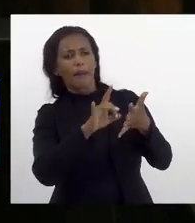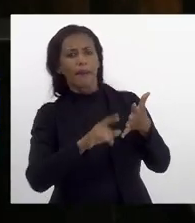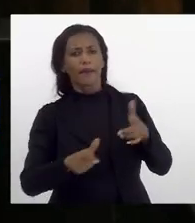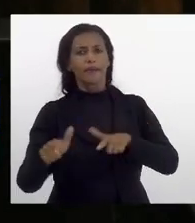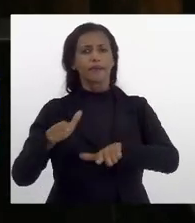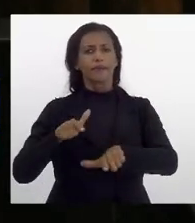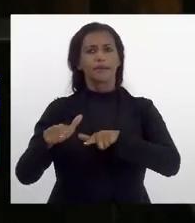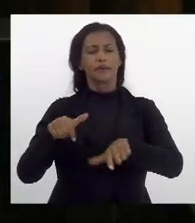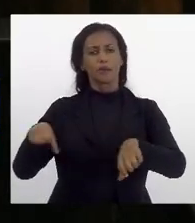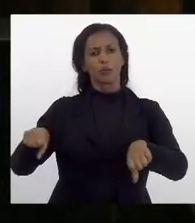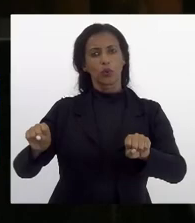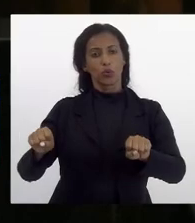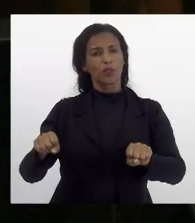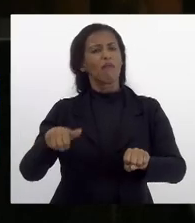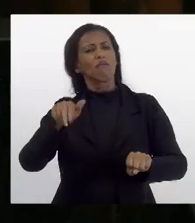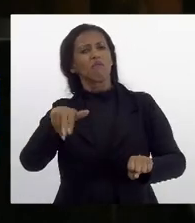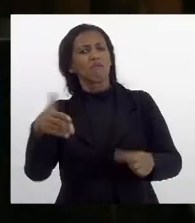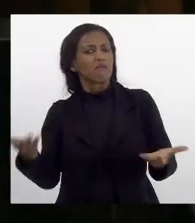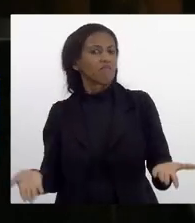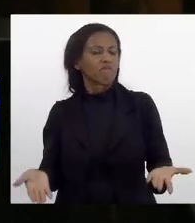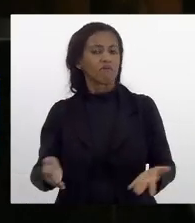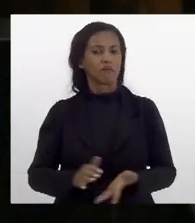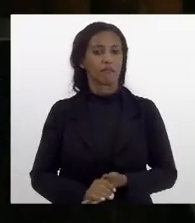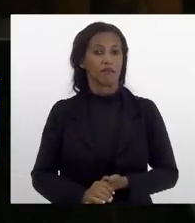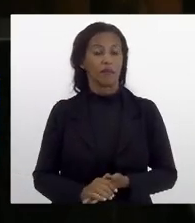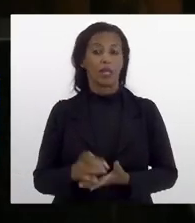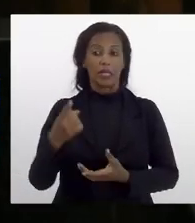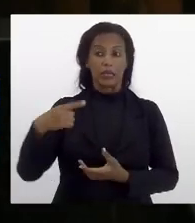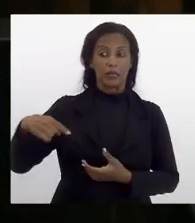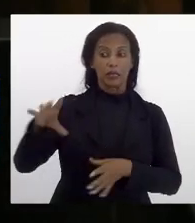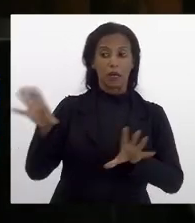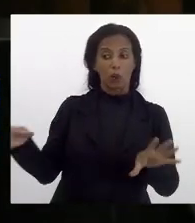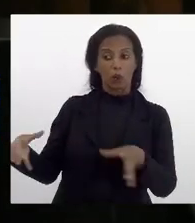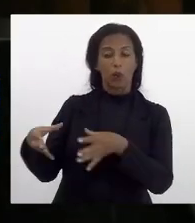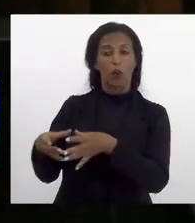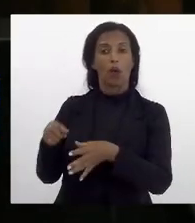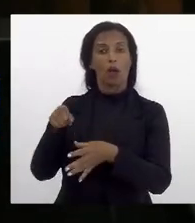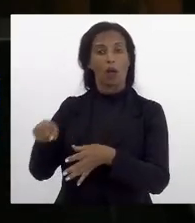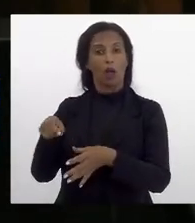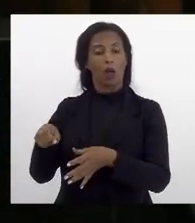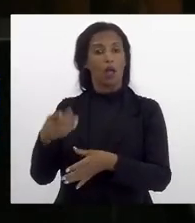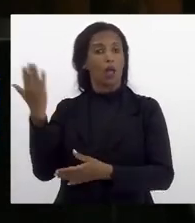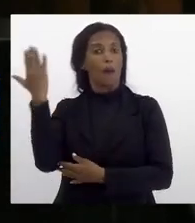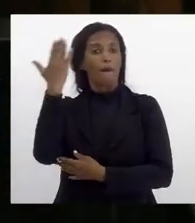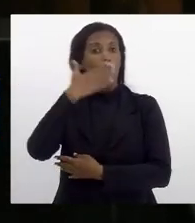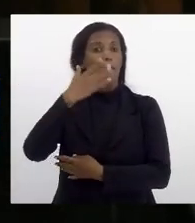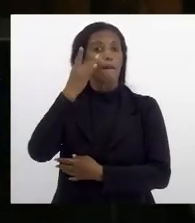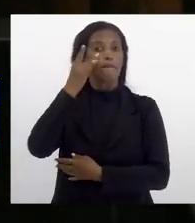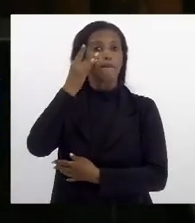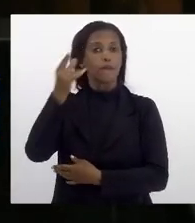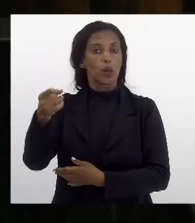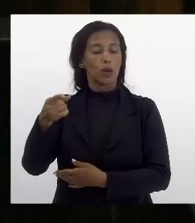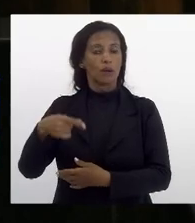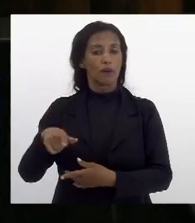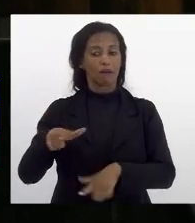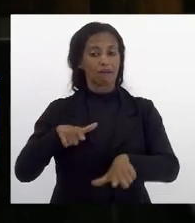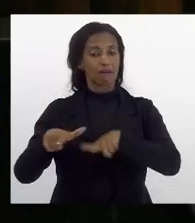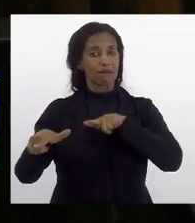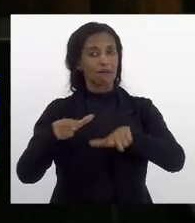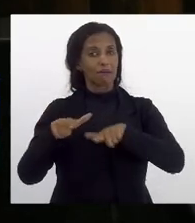motorizados são aqueles que comprovem fazer uso